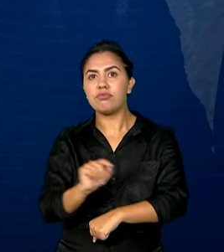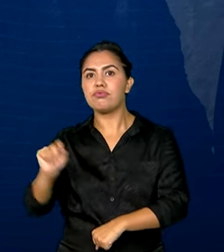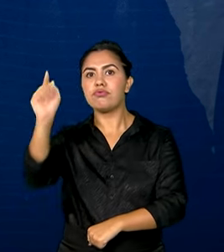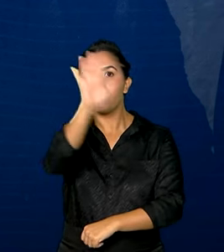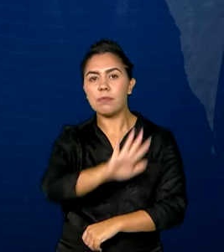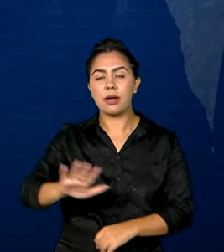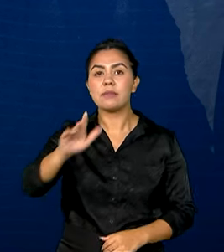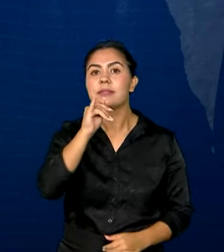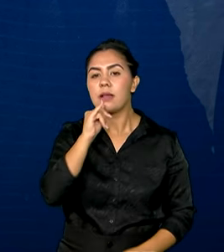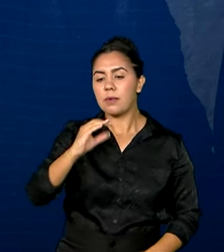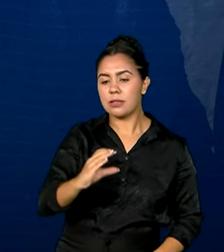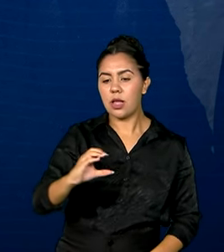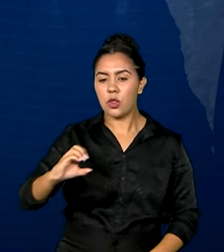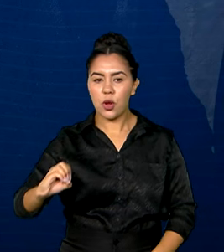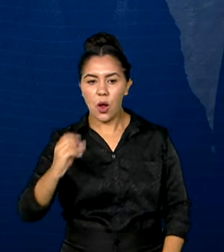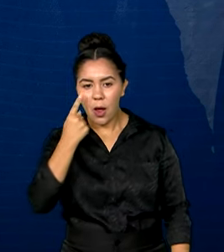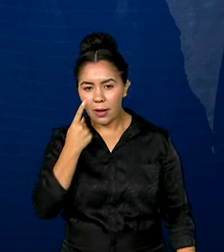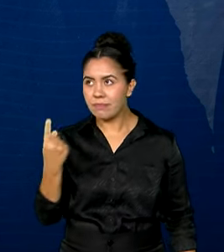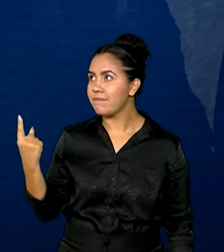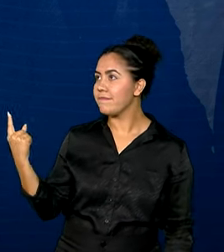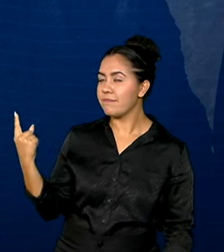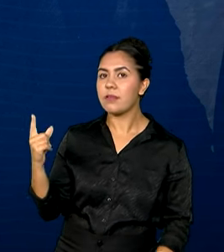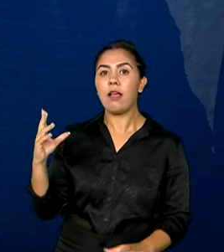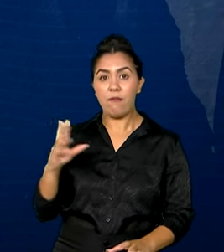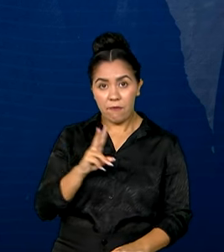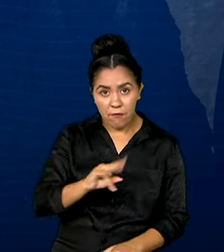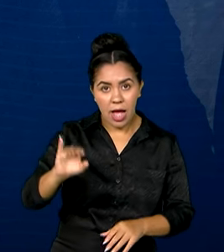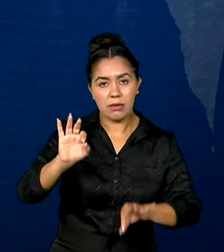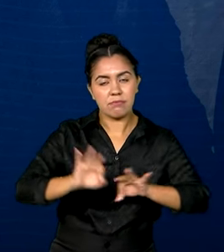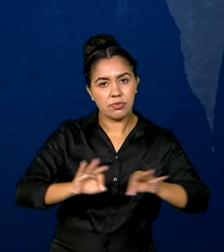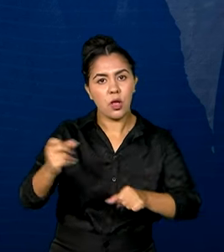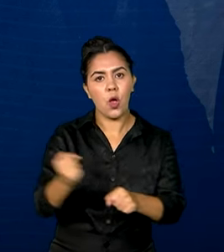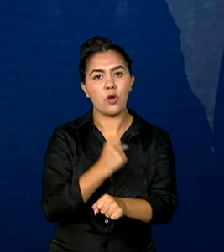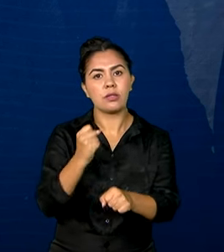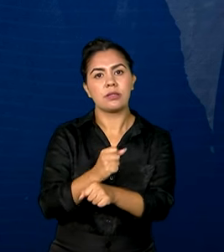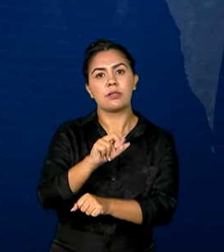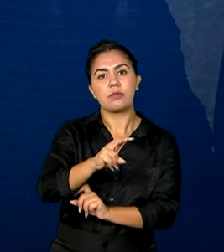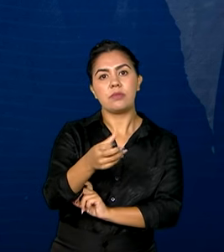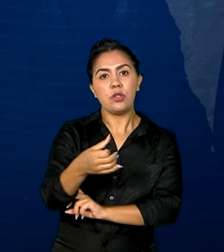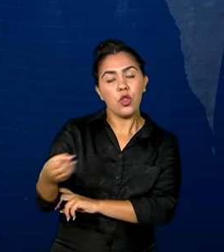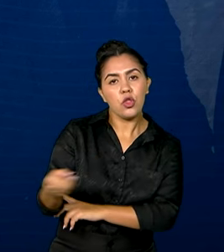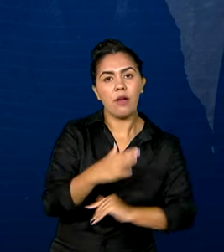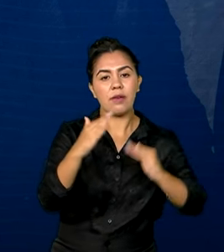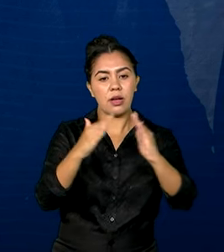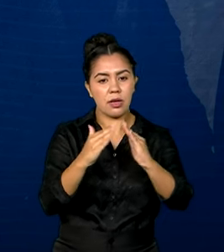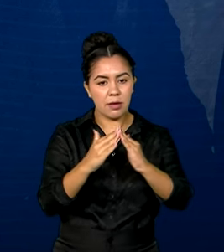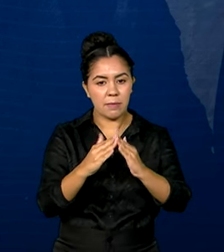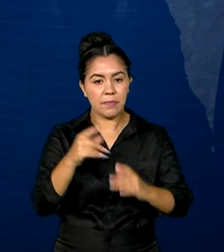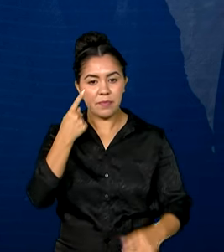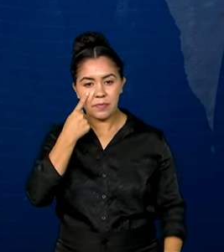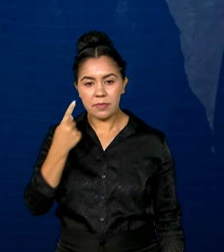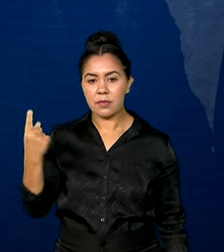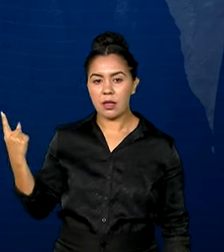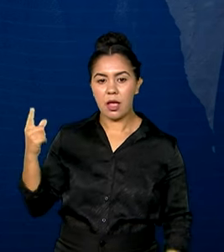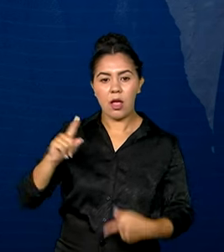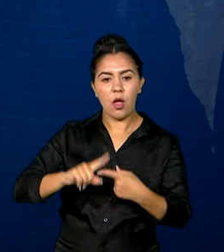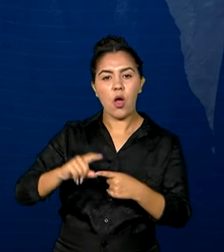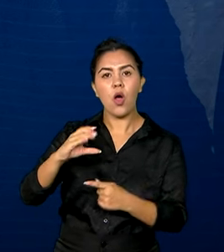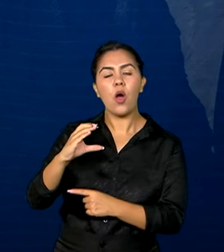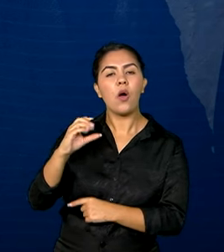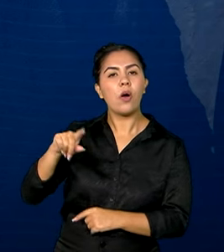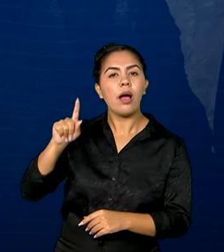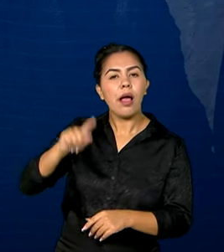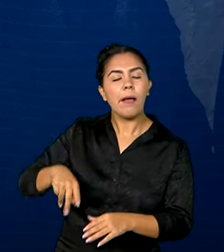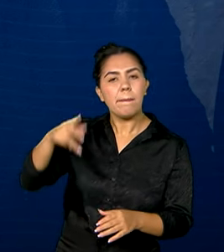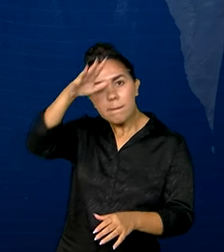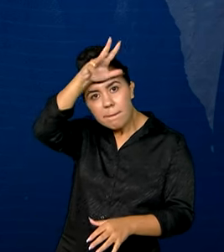-oeste, serão construídas 56 novas residências, em Corumbá, no Mato Grosso do Sul. No